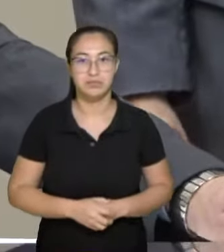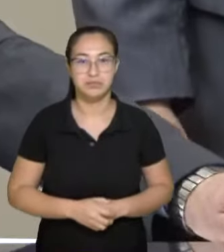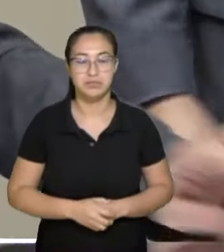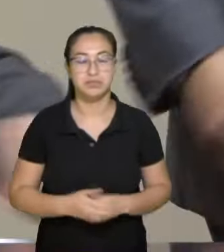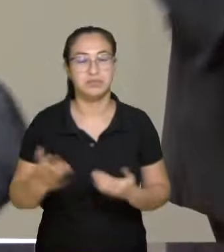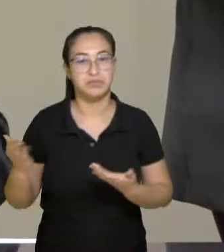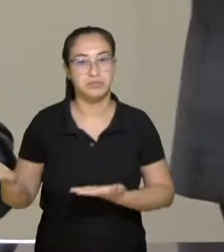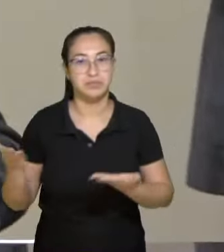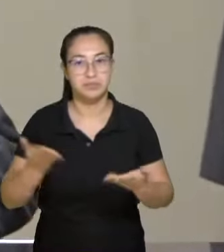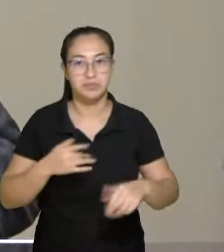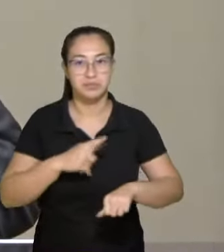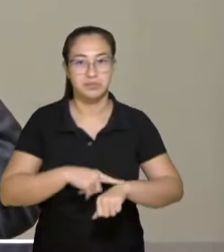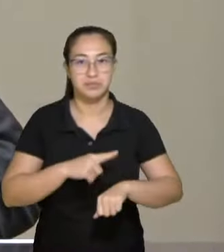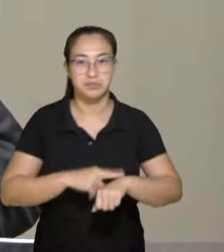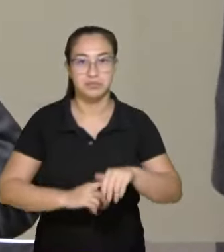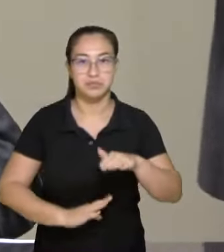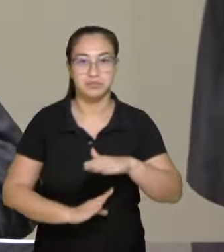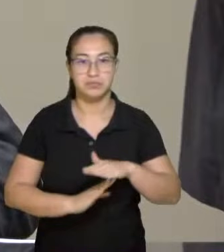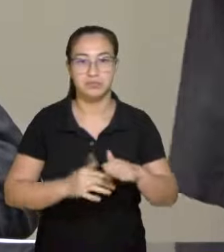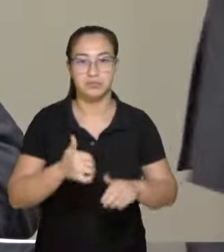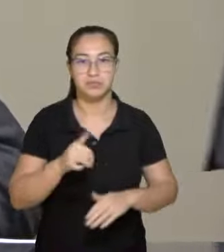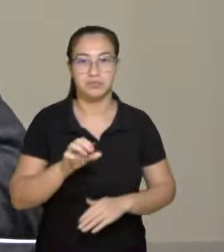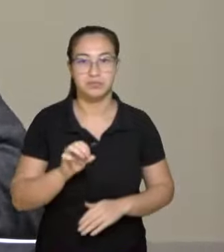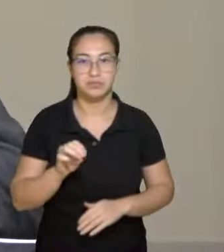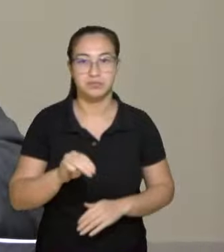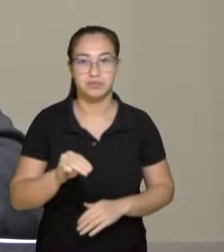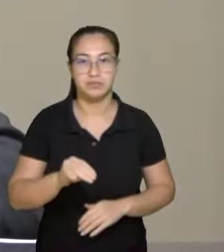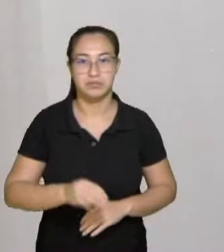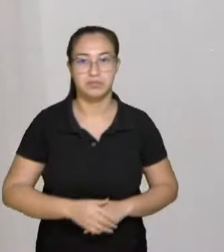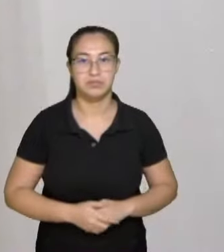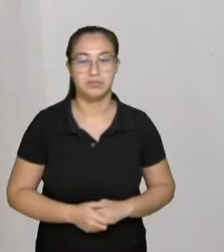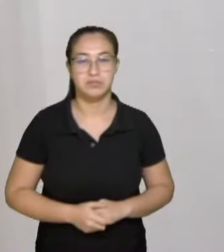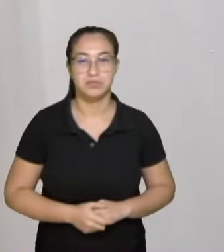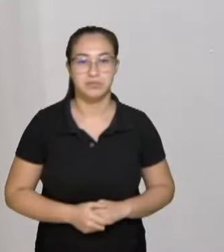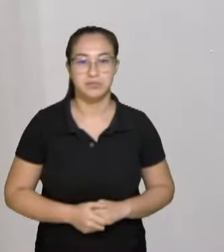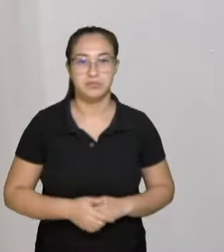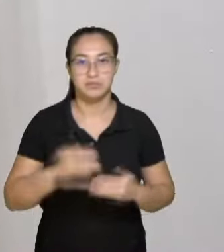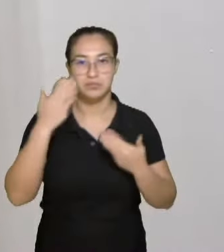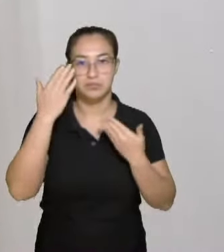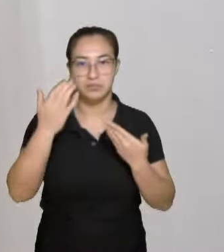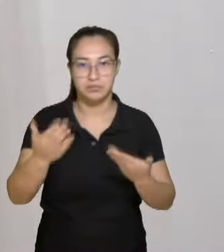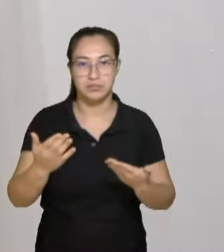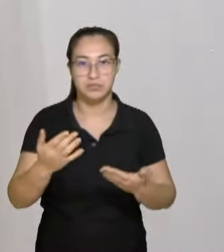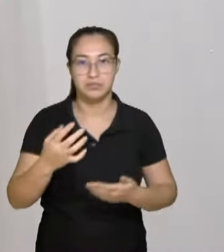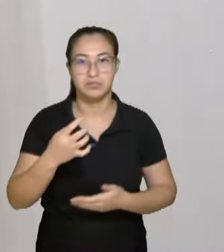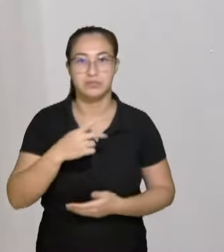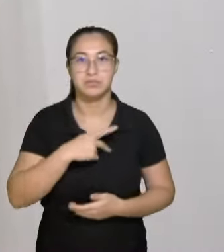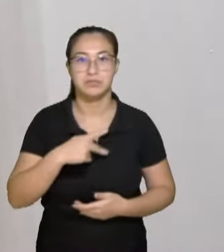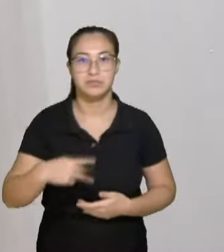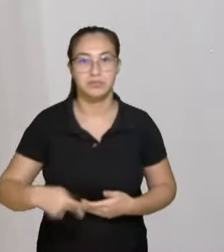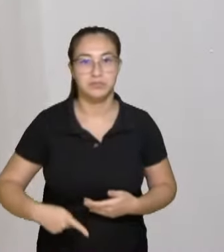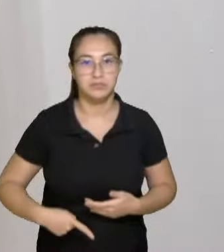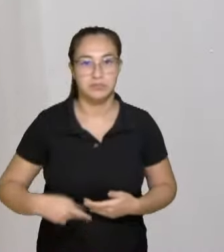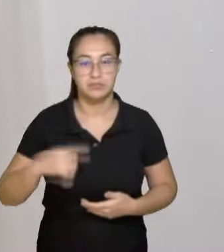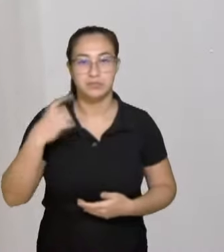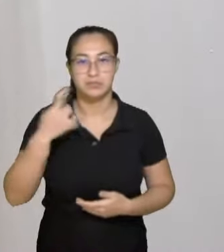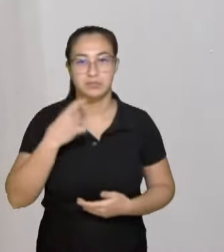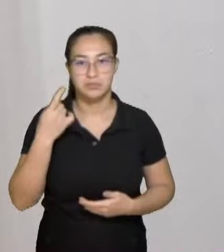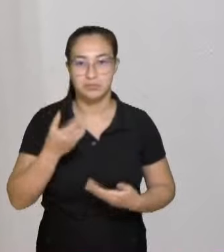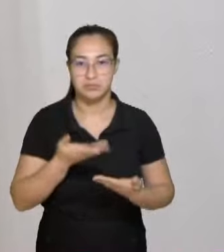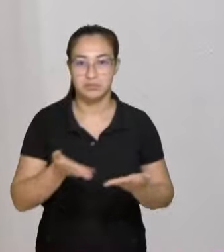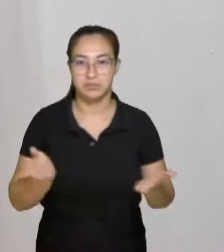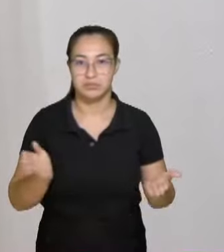Excelência, tenha o tempo de até 10 minutos. Obrigado, senhor presidente, senhores deputados.